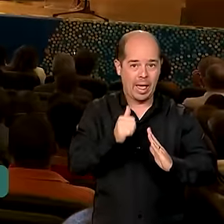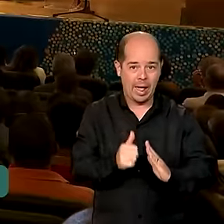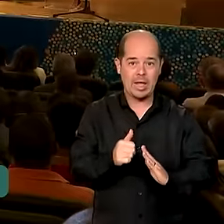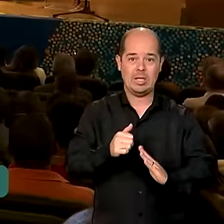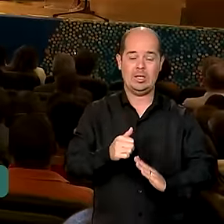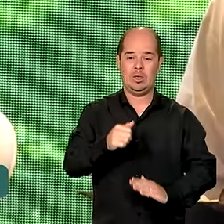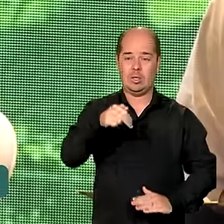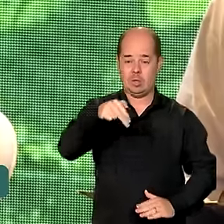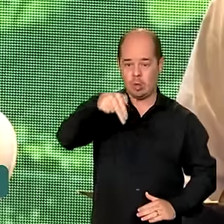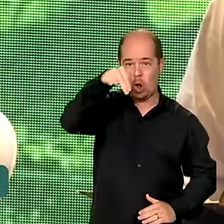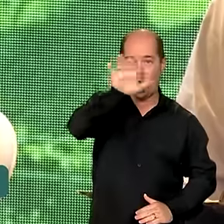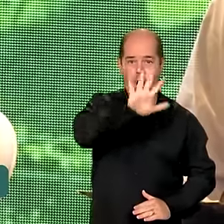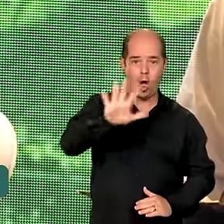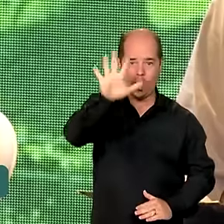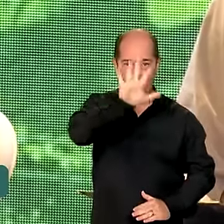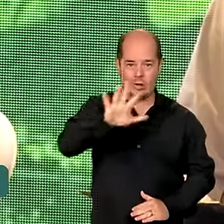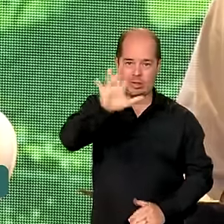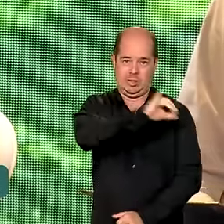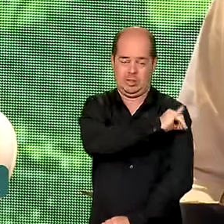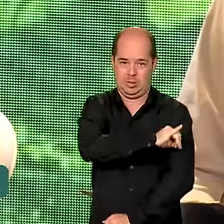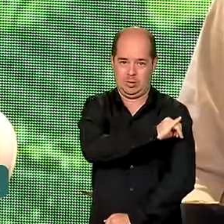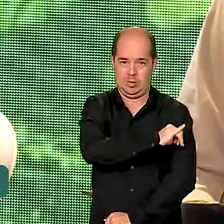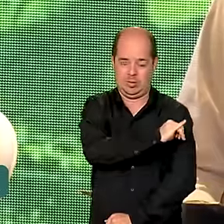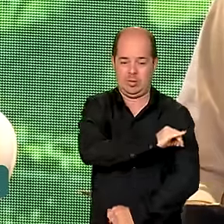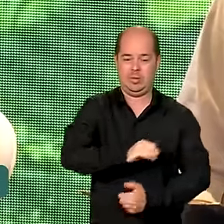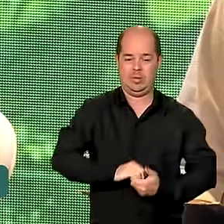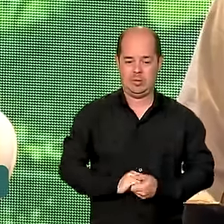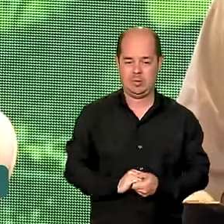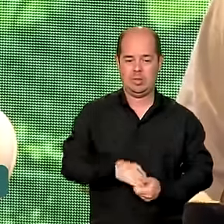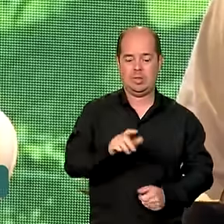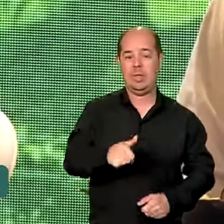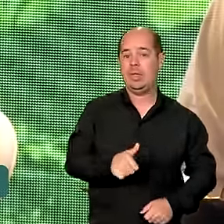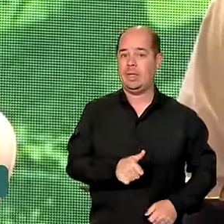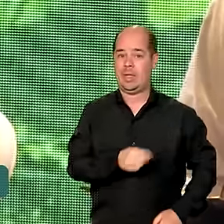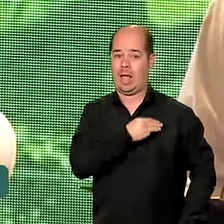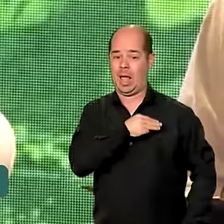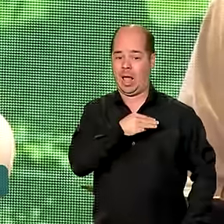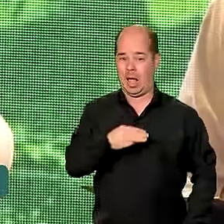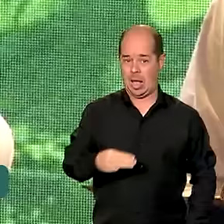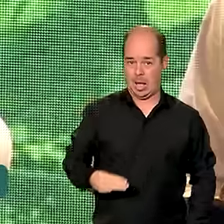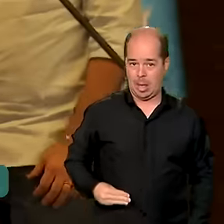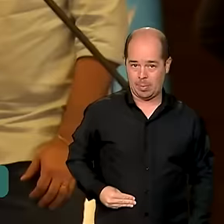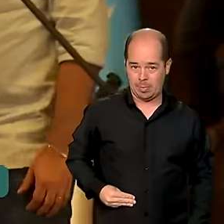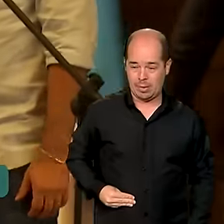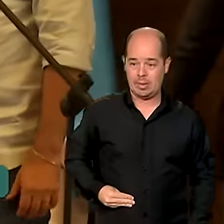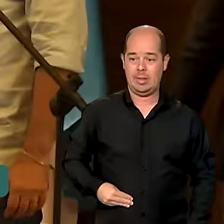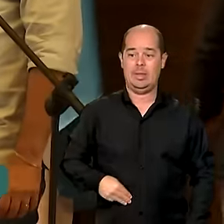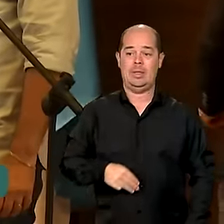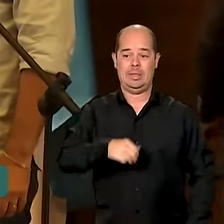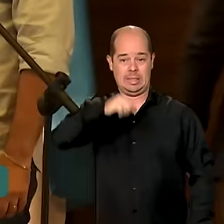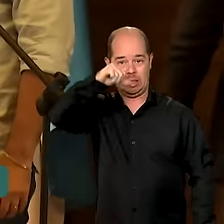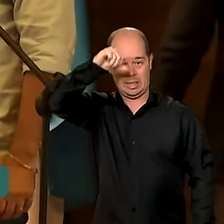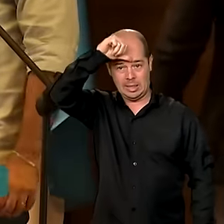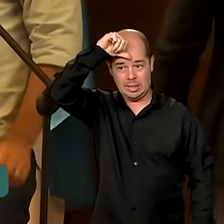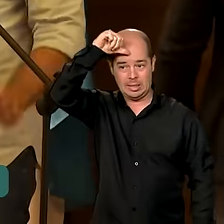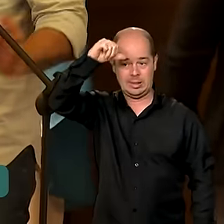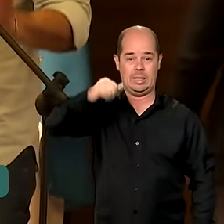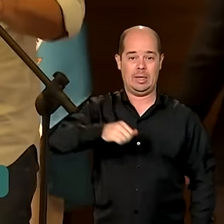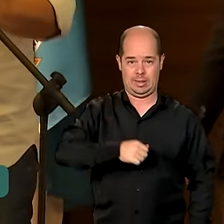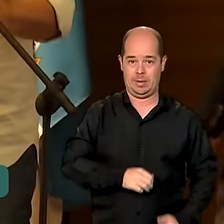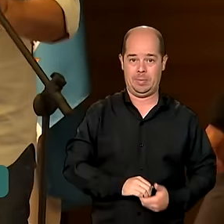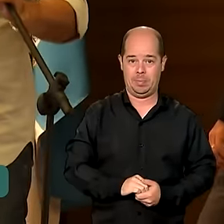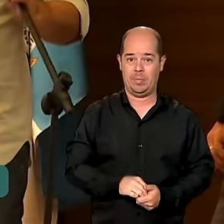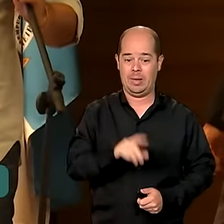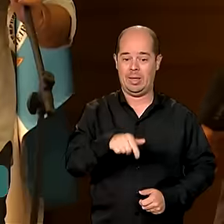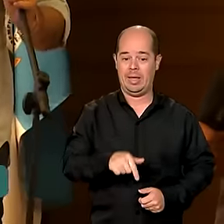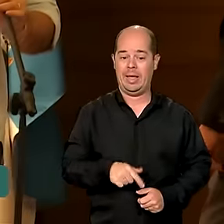cedido pela União. A ministra da Gestão e da Inovação em Serviços Públicos, Sterdueck, assinou o documento de cessão do imóvel